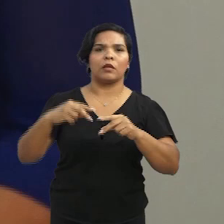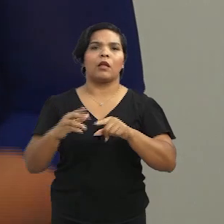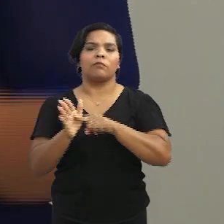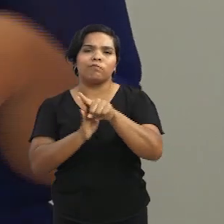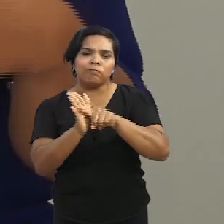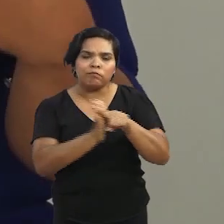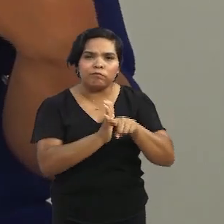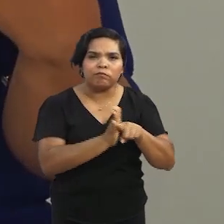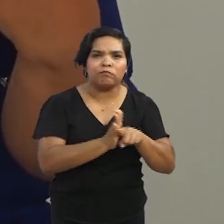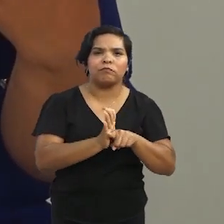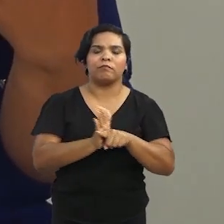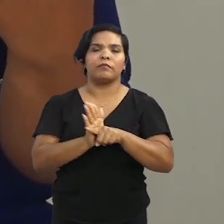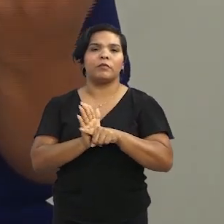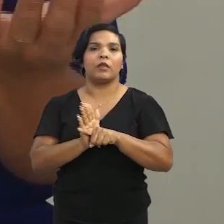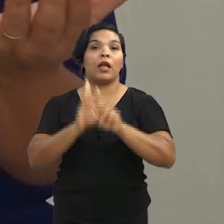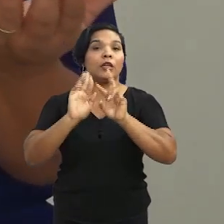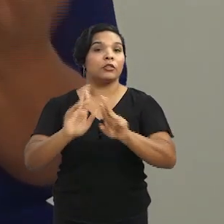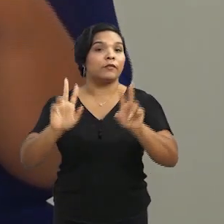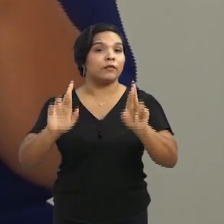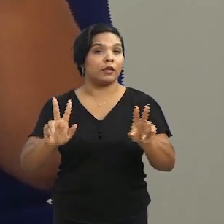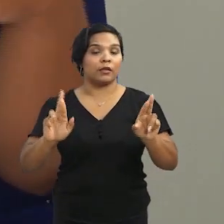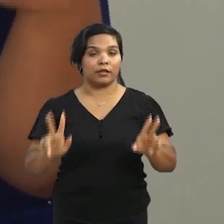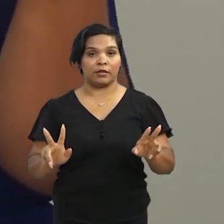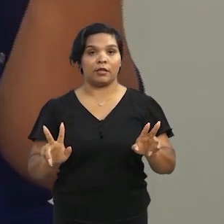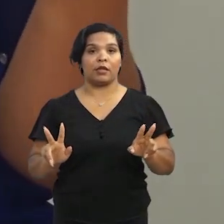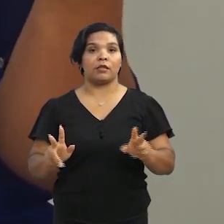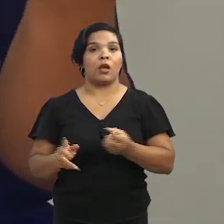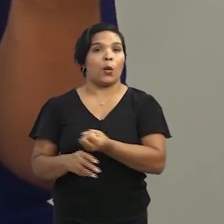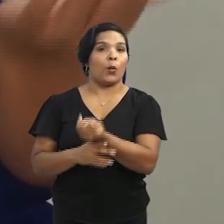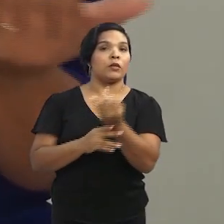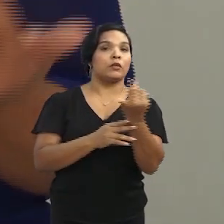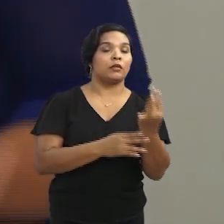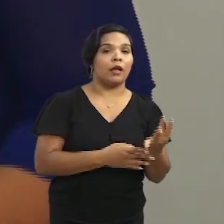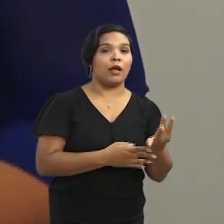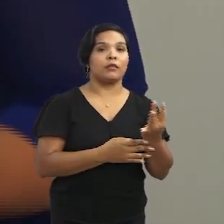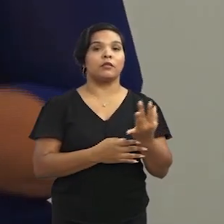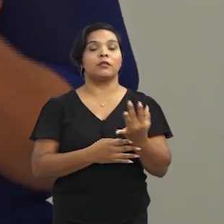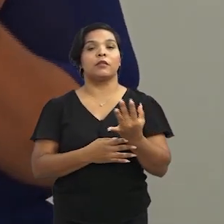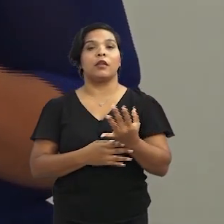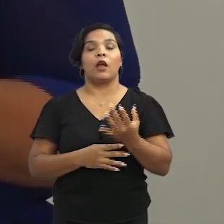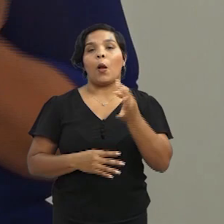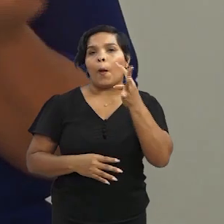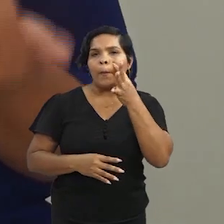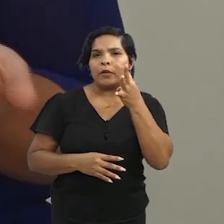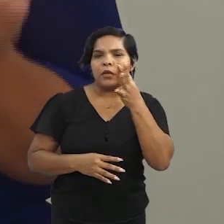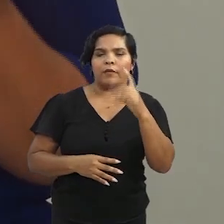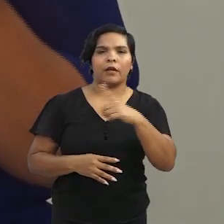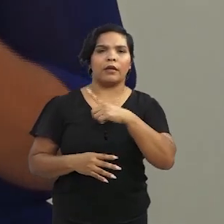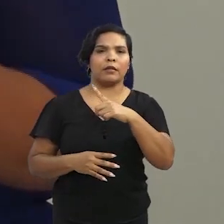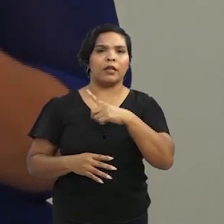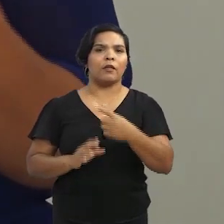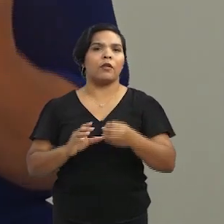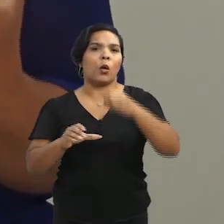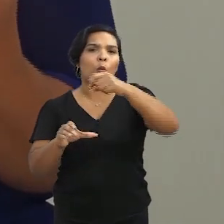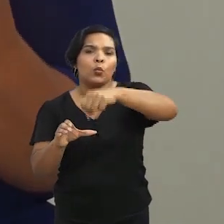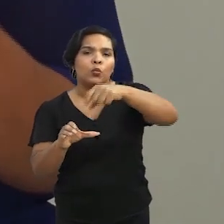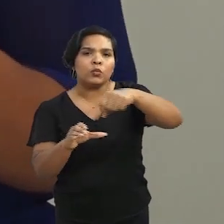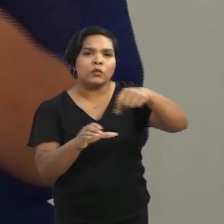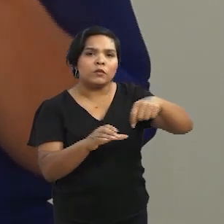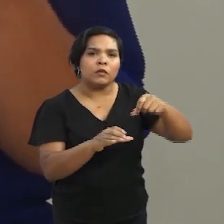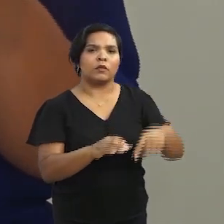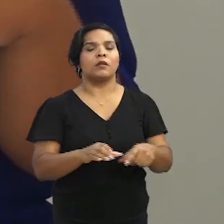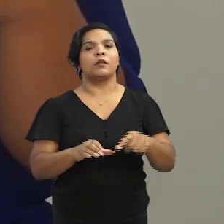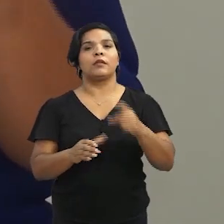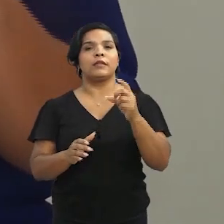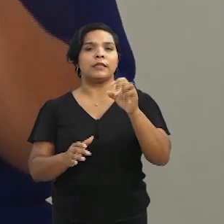mamona, com diferentes quantidades de água, a gente conseguiu observar que teve cultivares, por exemplo,